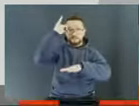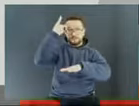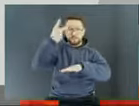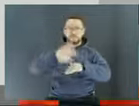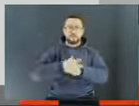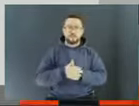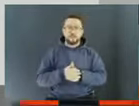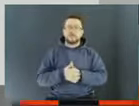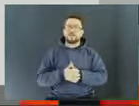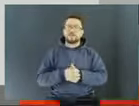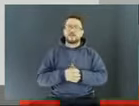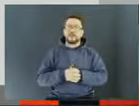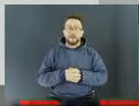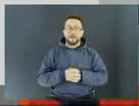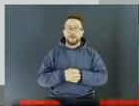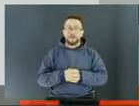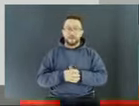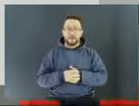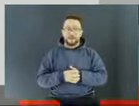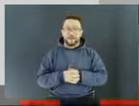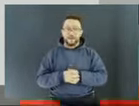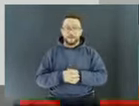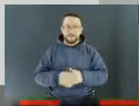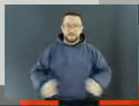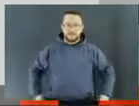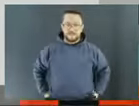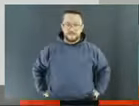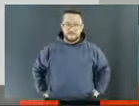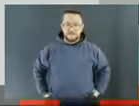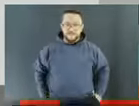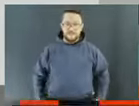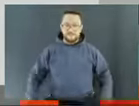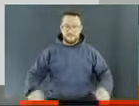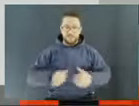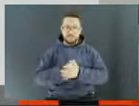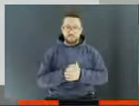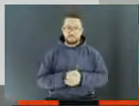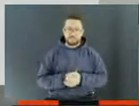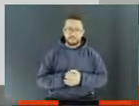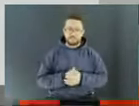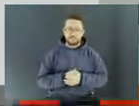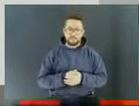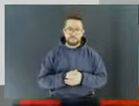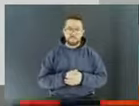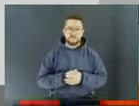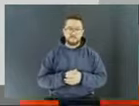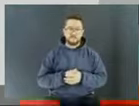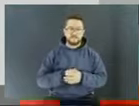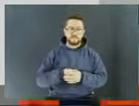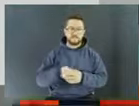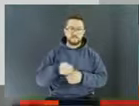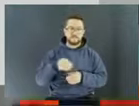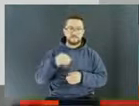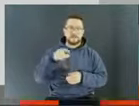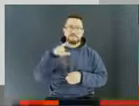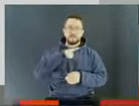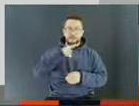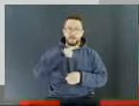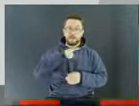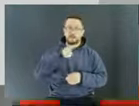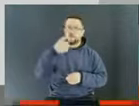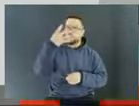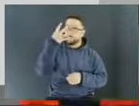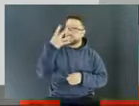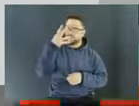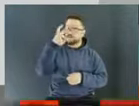do Brasil. Hoje, como falou Rafael, estamos com 457 unidades, o que é muito pouco perto do